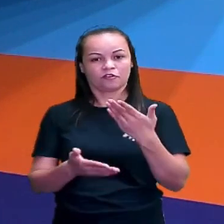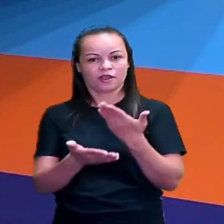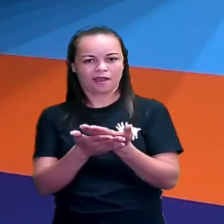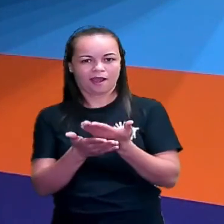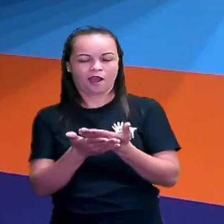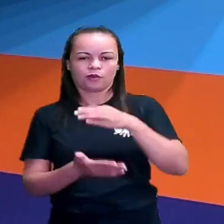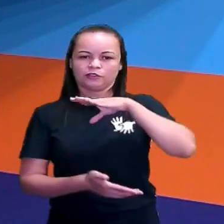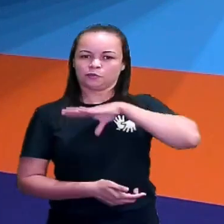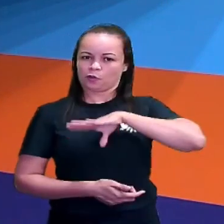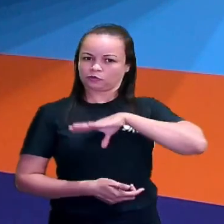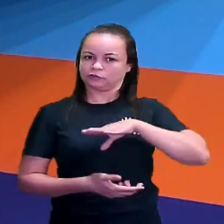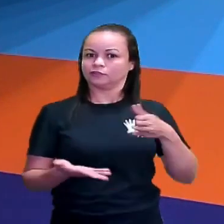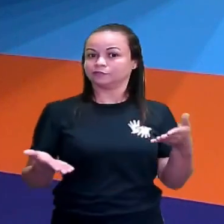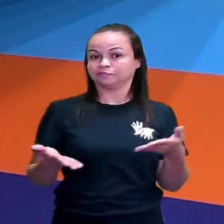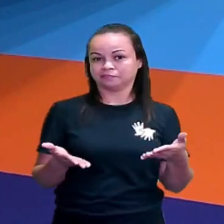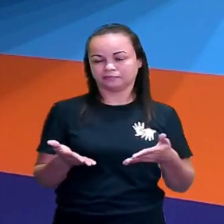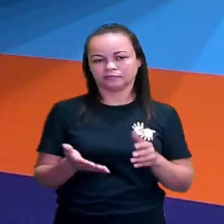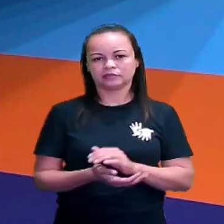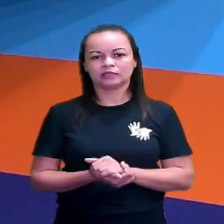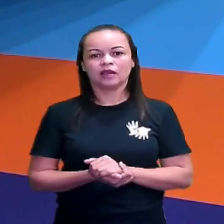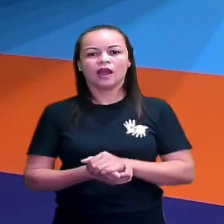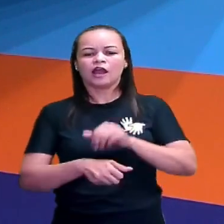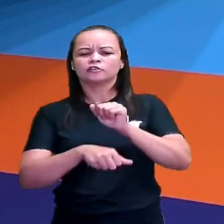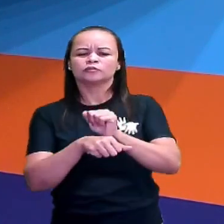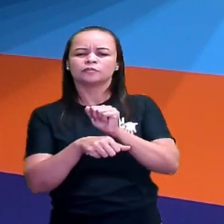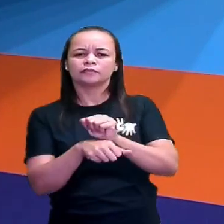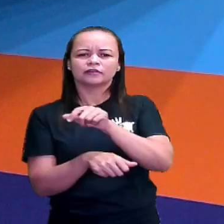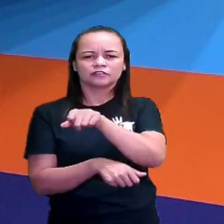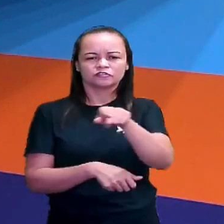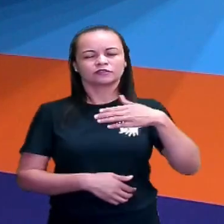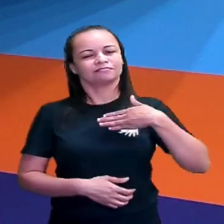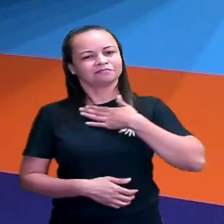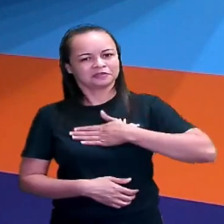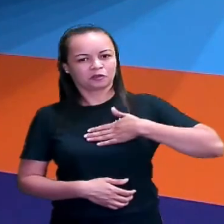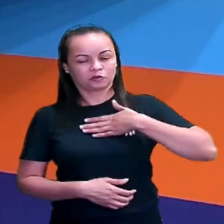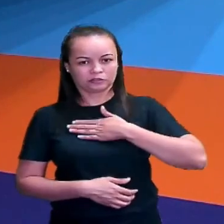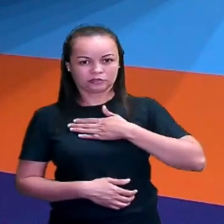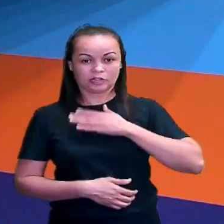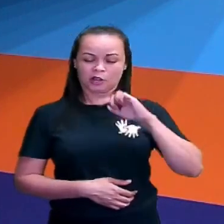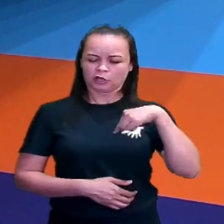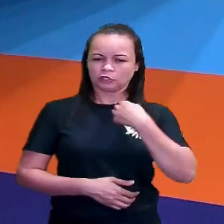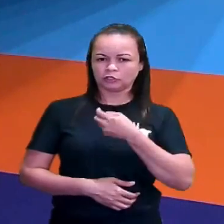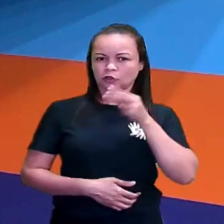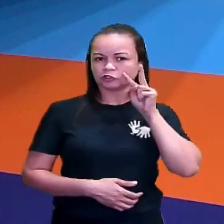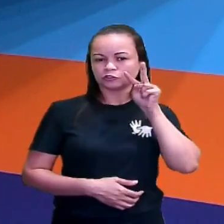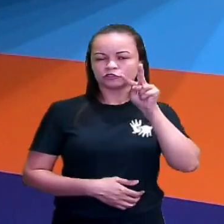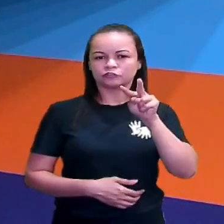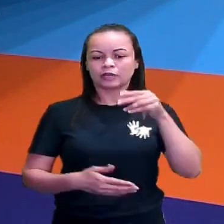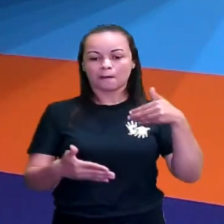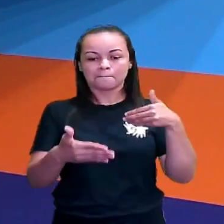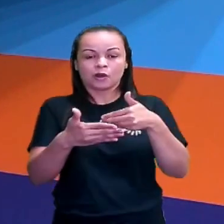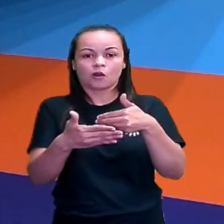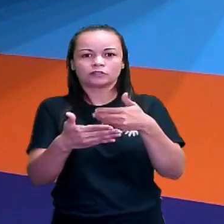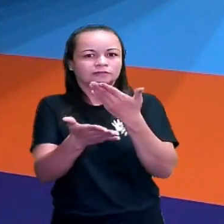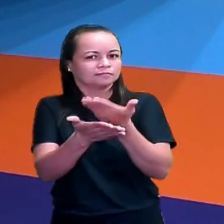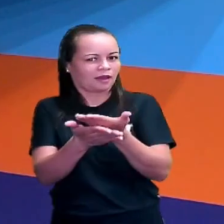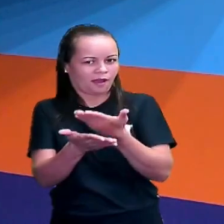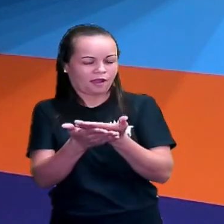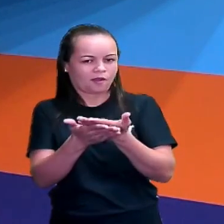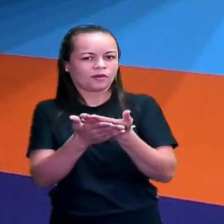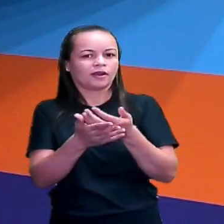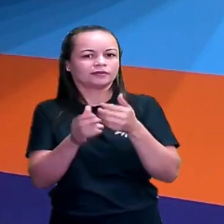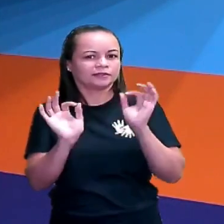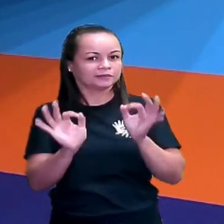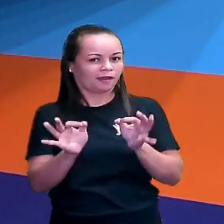língua portuguesa de hoje. Espero que vocês tenham gostado. E nós nos vemos na nossa próxima aula, tá